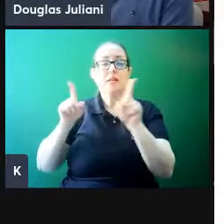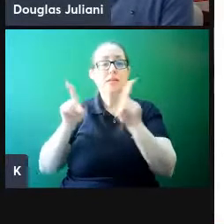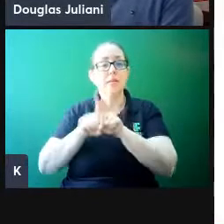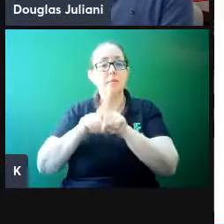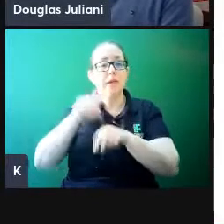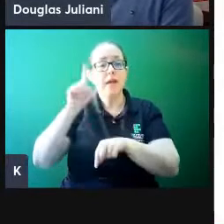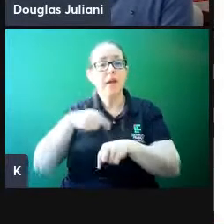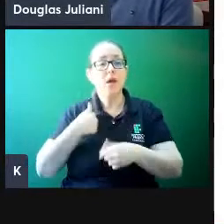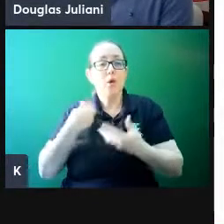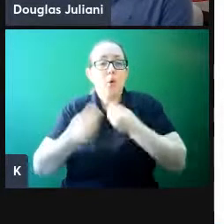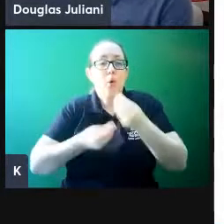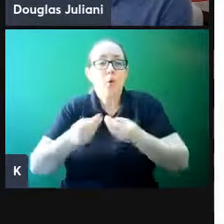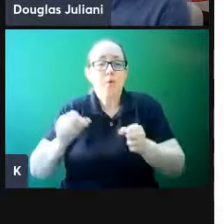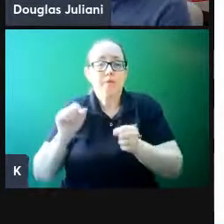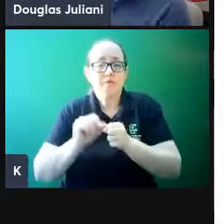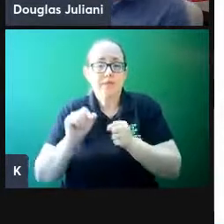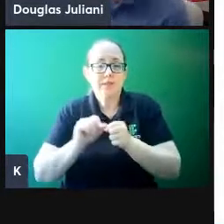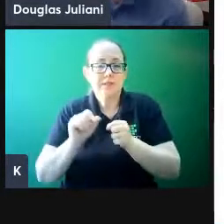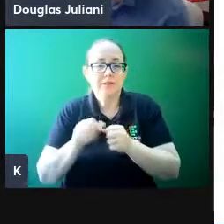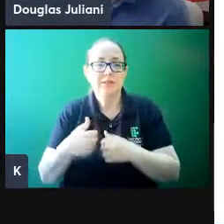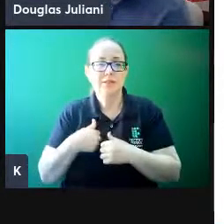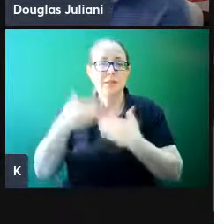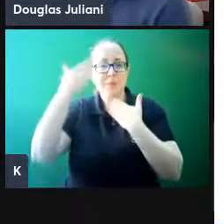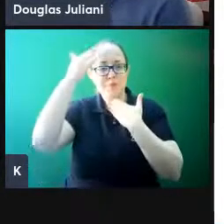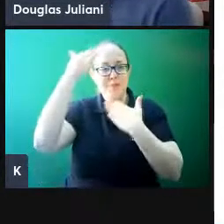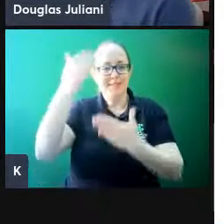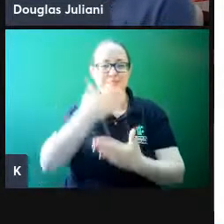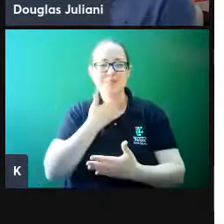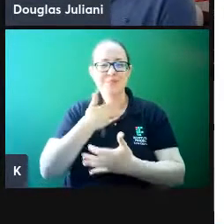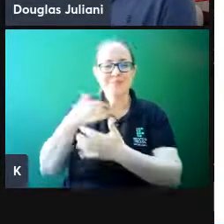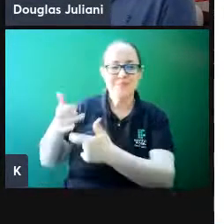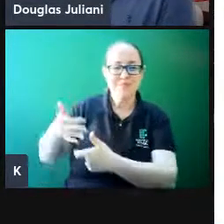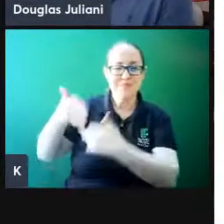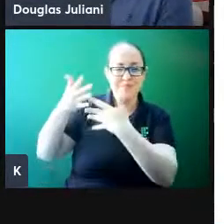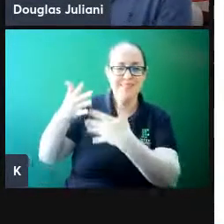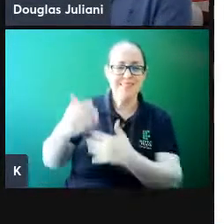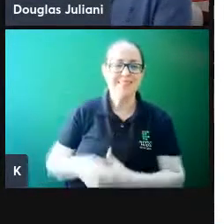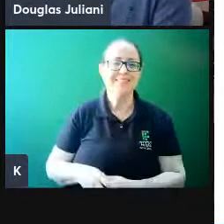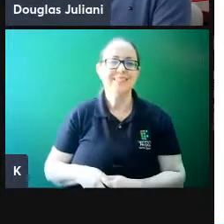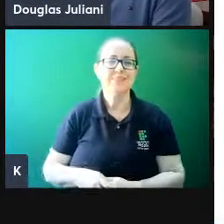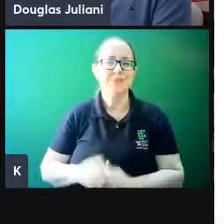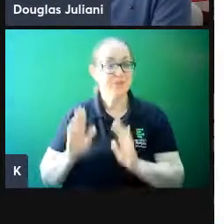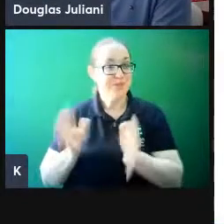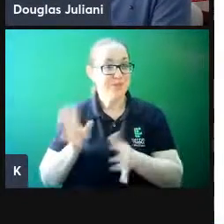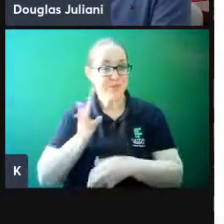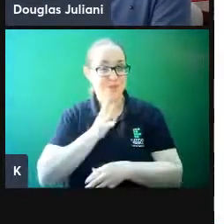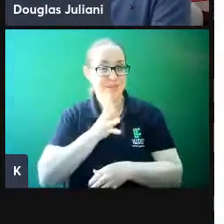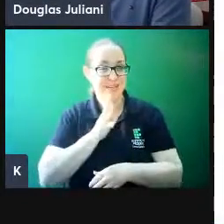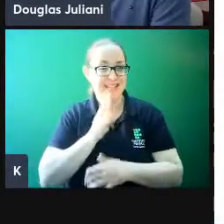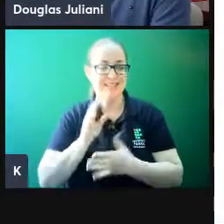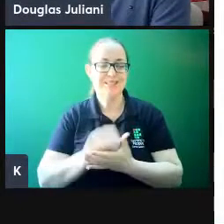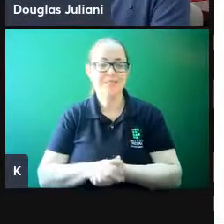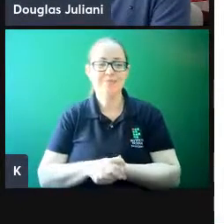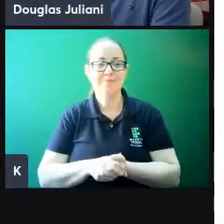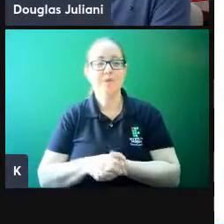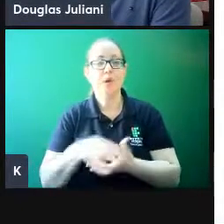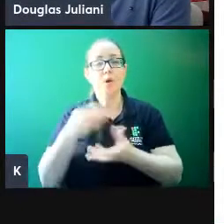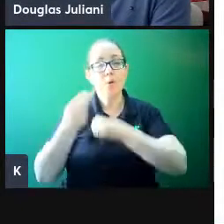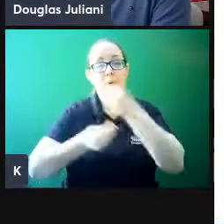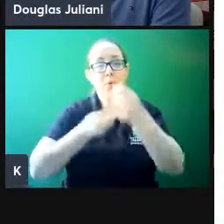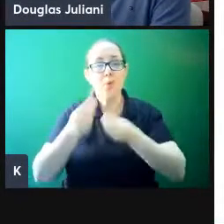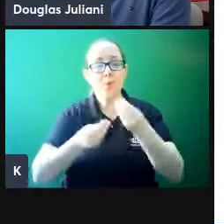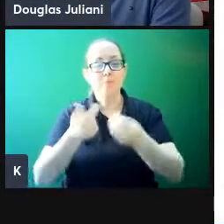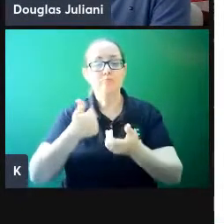Matheus, Matheus, obrigado por compartilharem no chat, já ouviu falar sobre isso. É o nosso modo de agir, é o